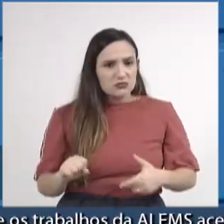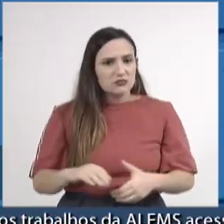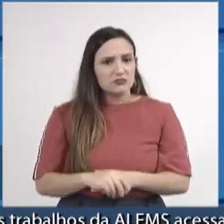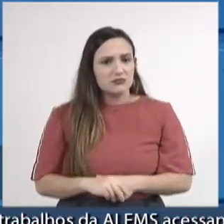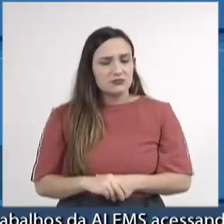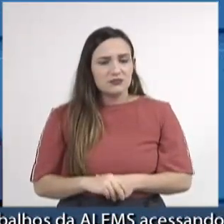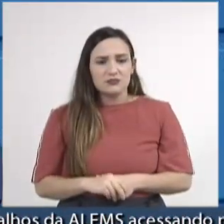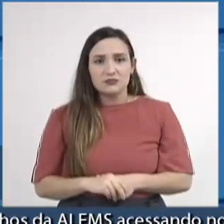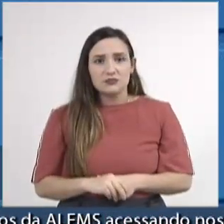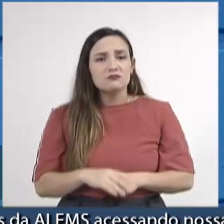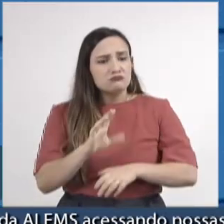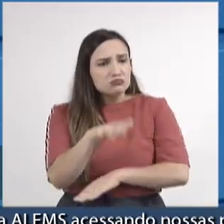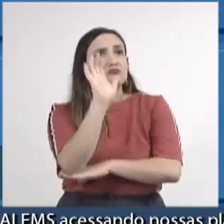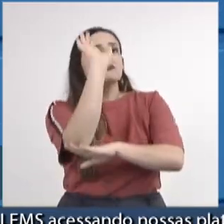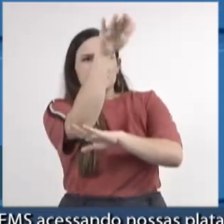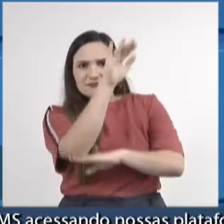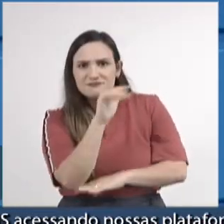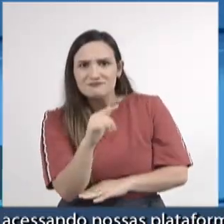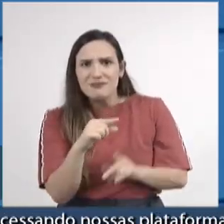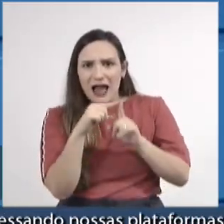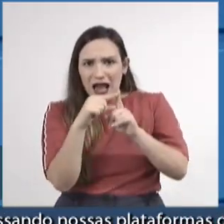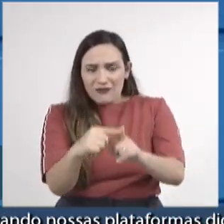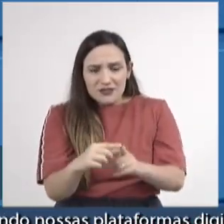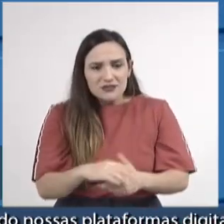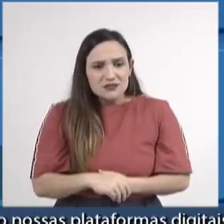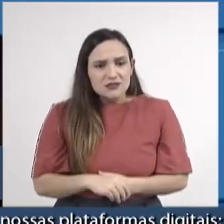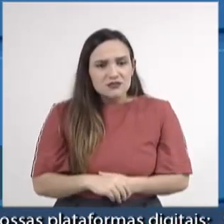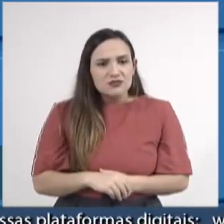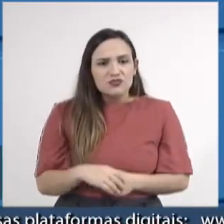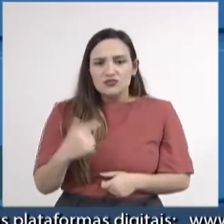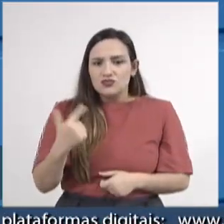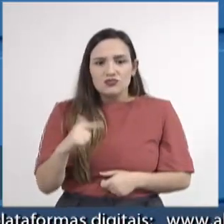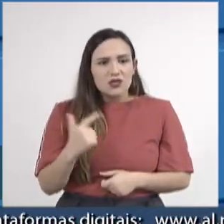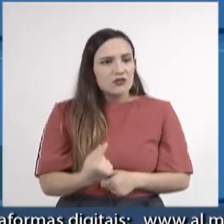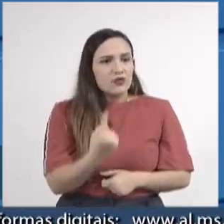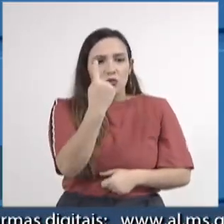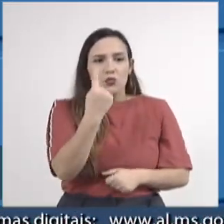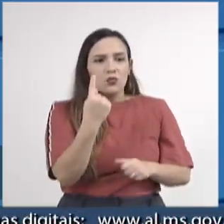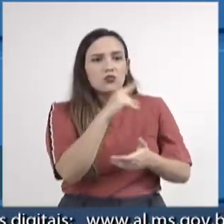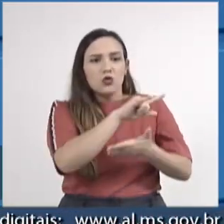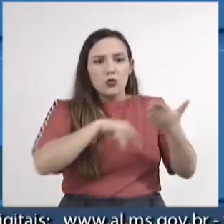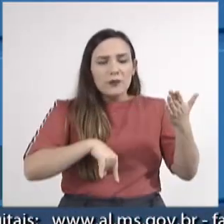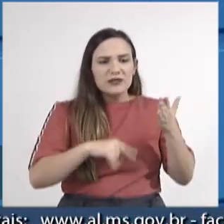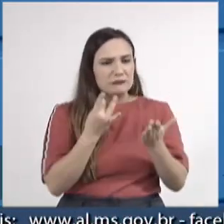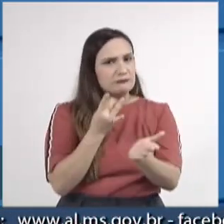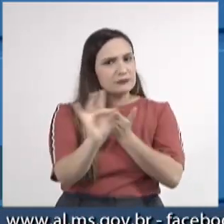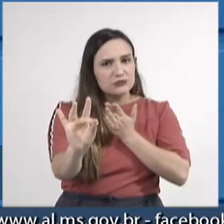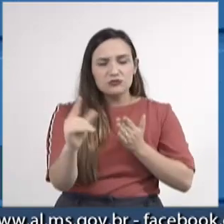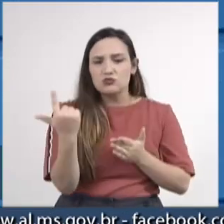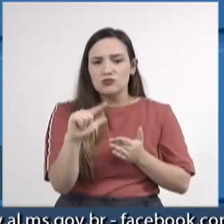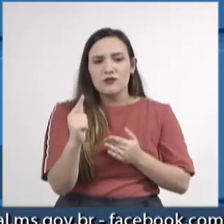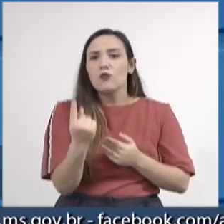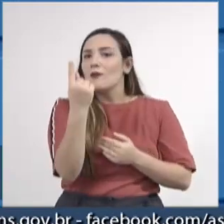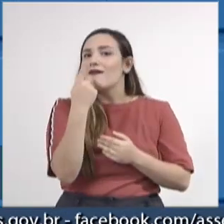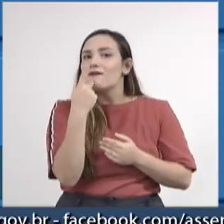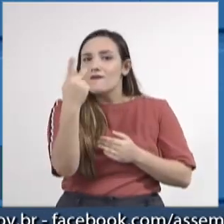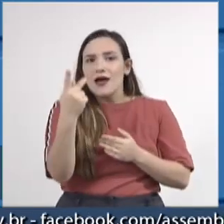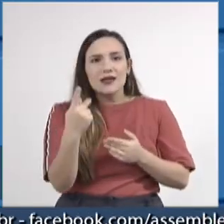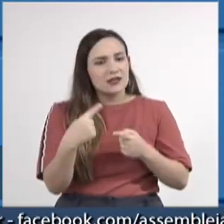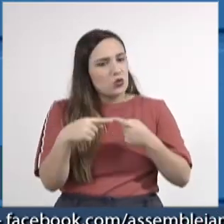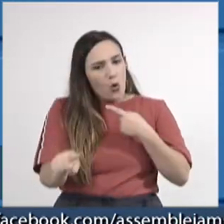momento, deputado Pedro Kemp, não houve uma nota de repúdio, não houve uma manifestação dessa